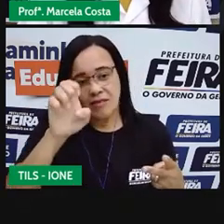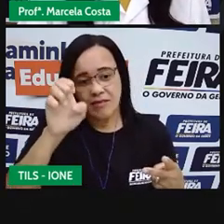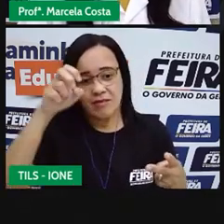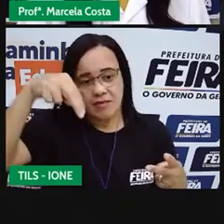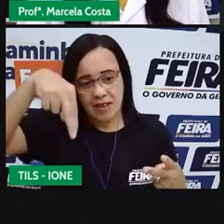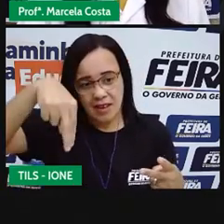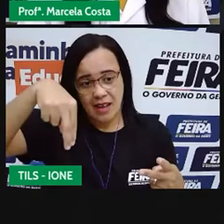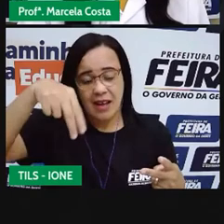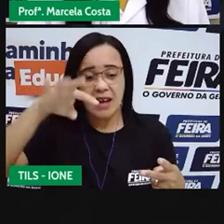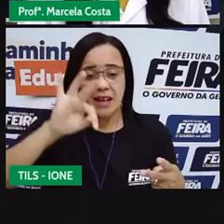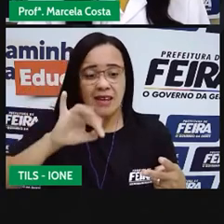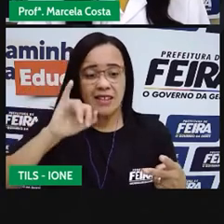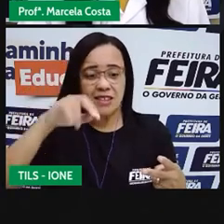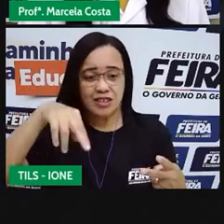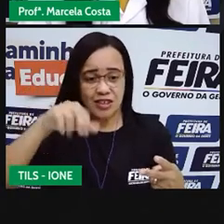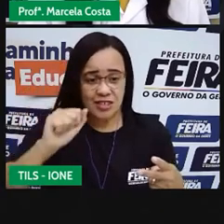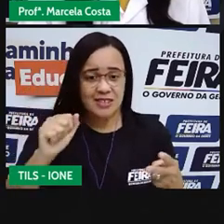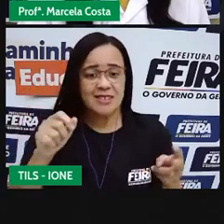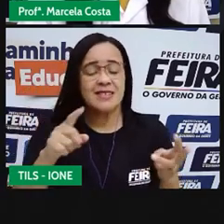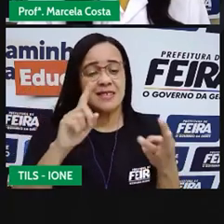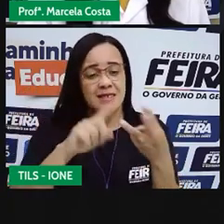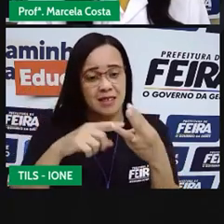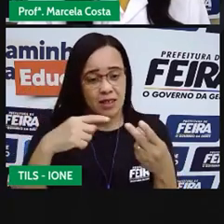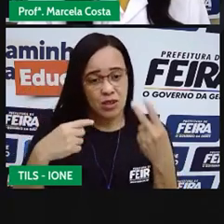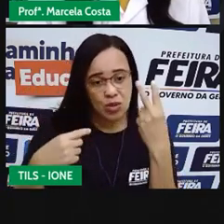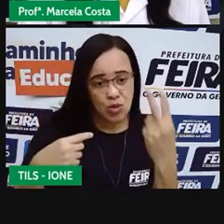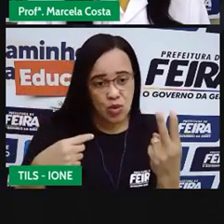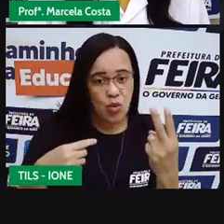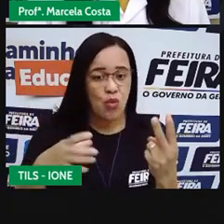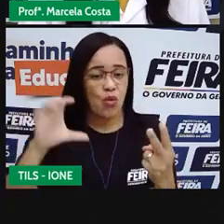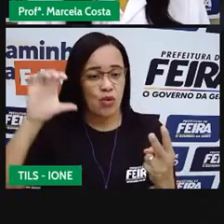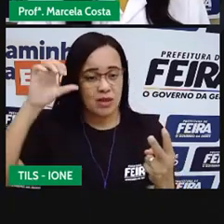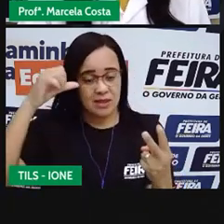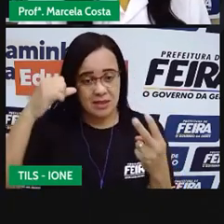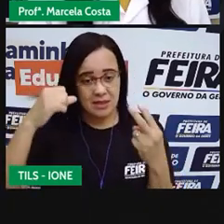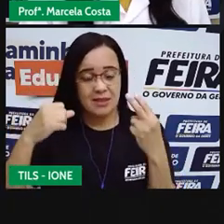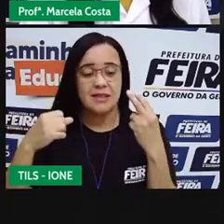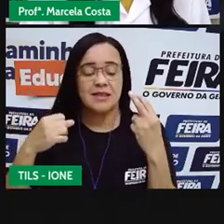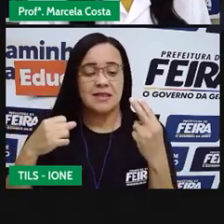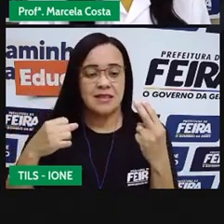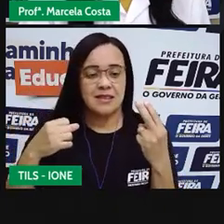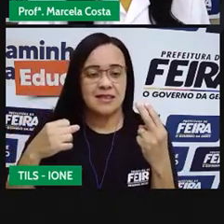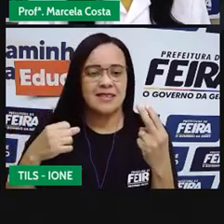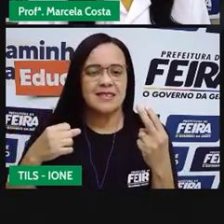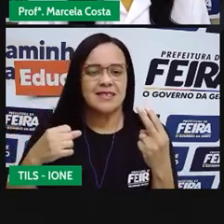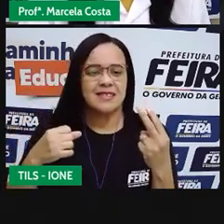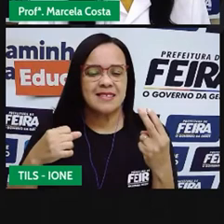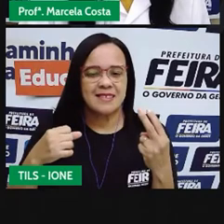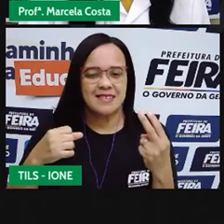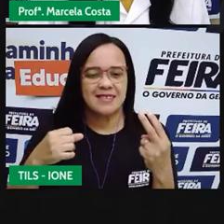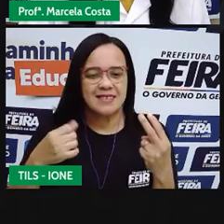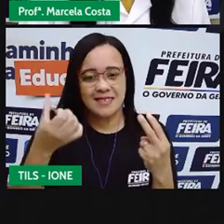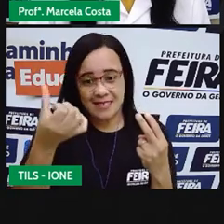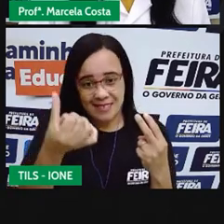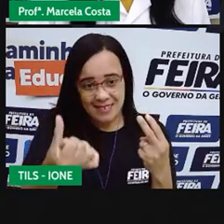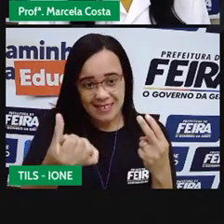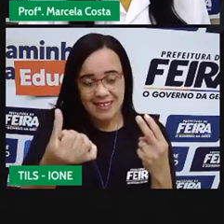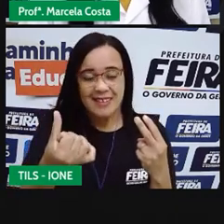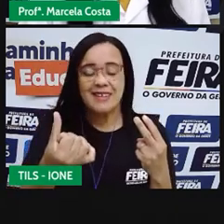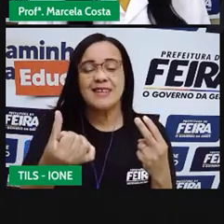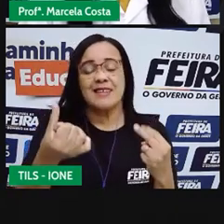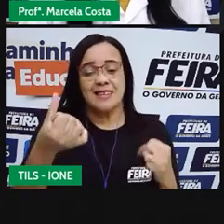6 9 inzo 8